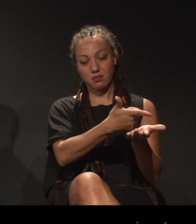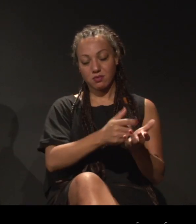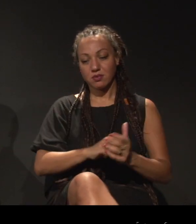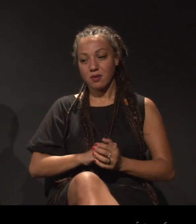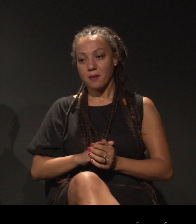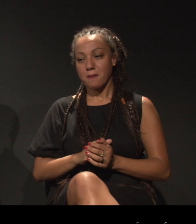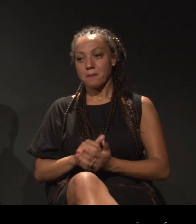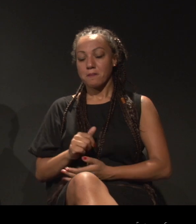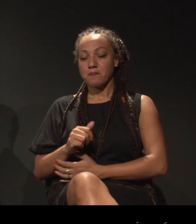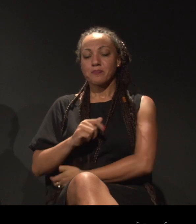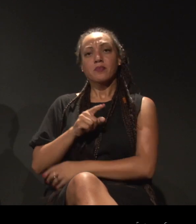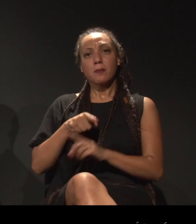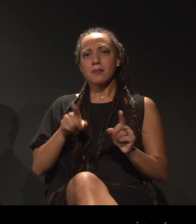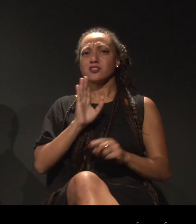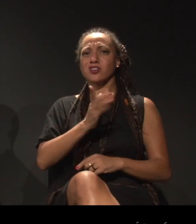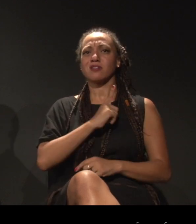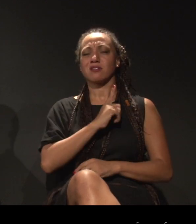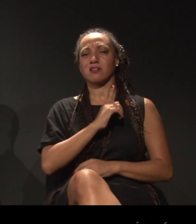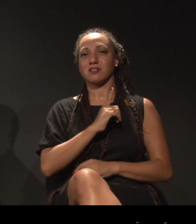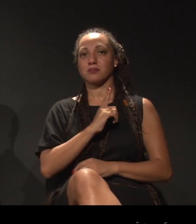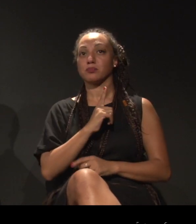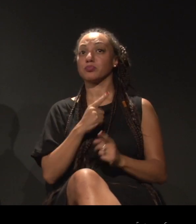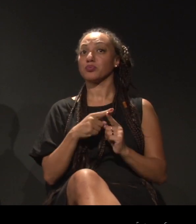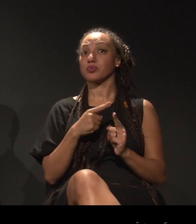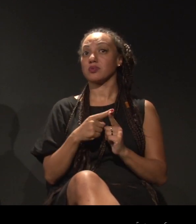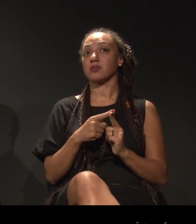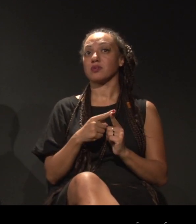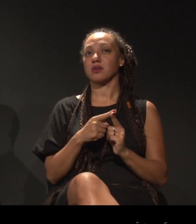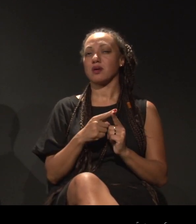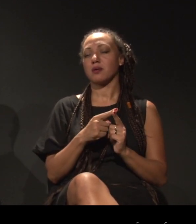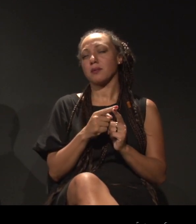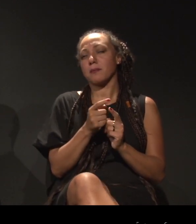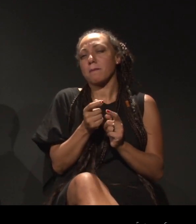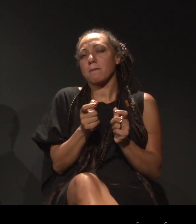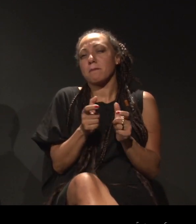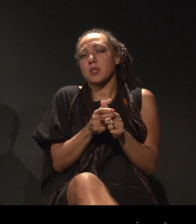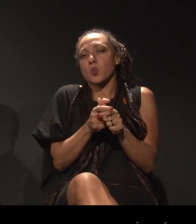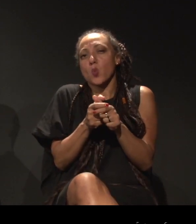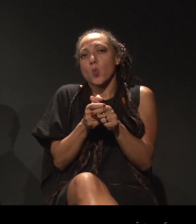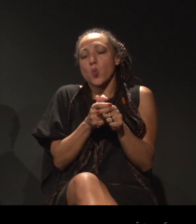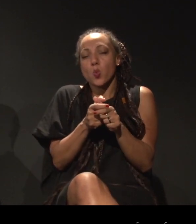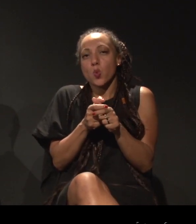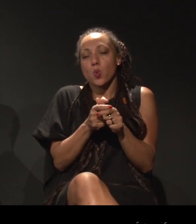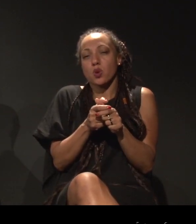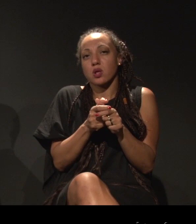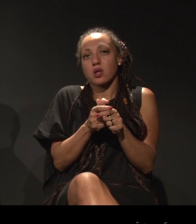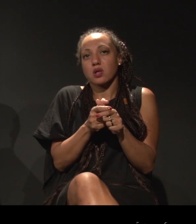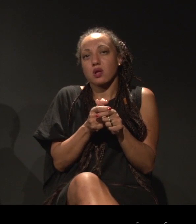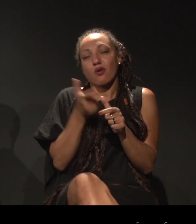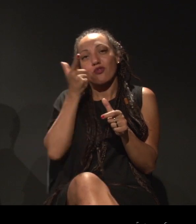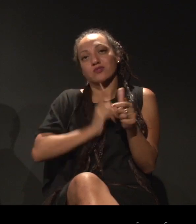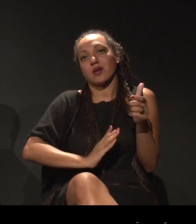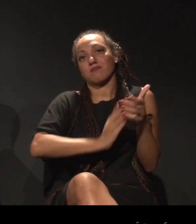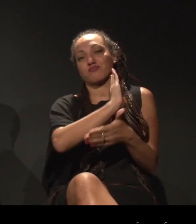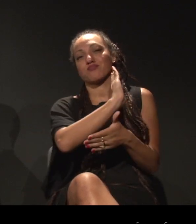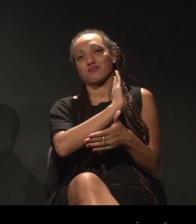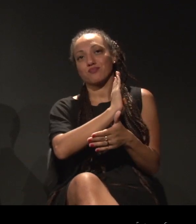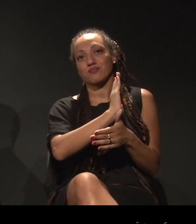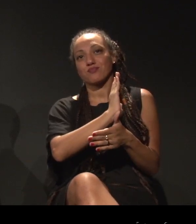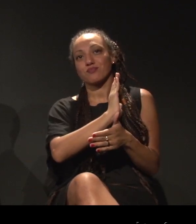Mas isso já existe, porque, se a gente for verificar, é uma parcela mínima ainda de grupos que têm acesso às